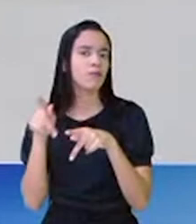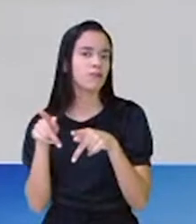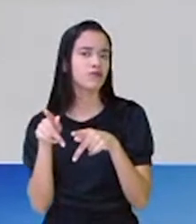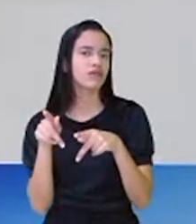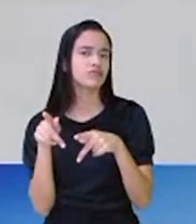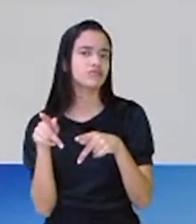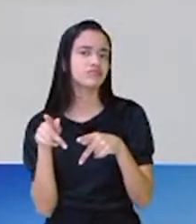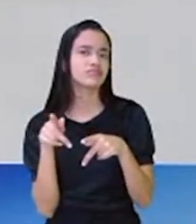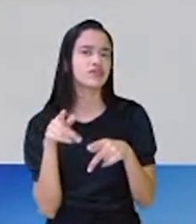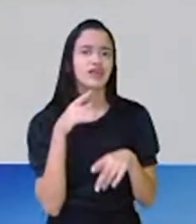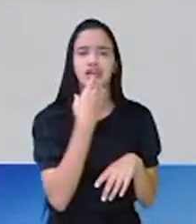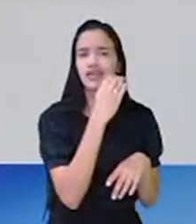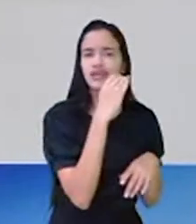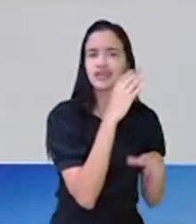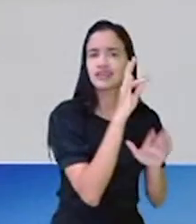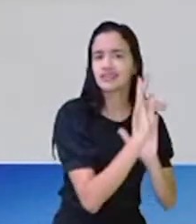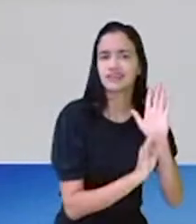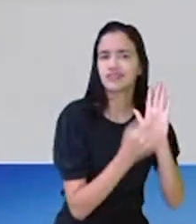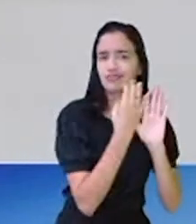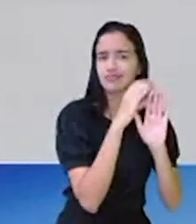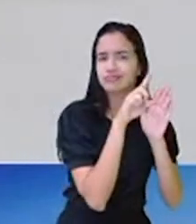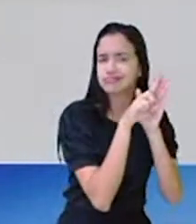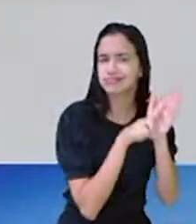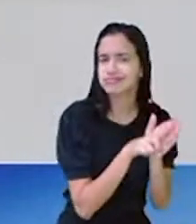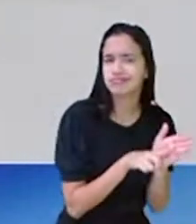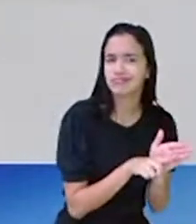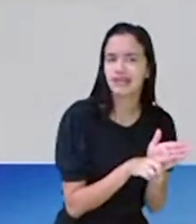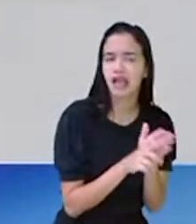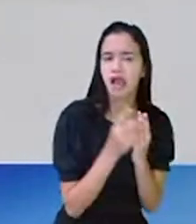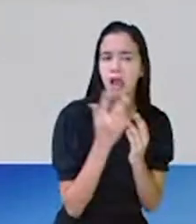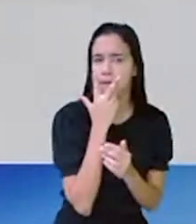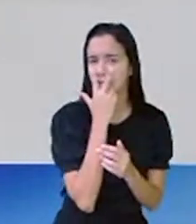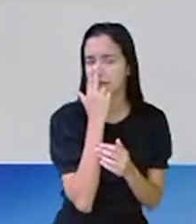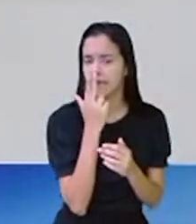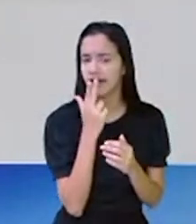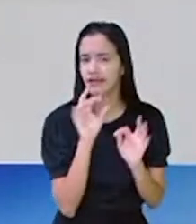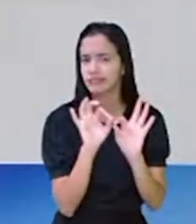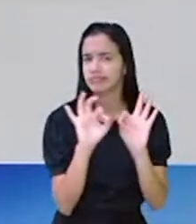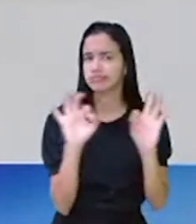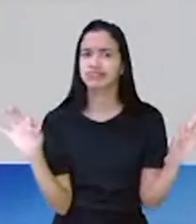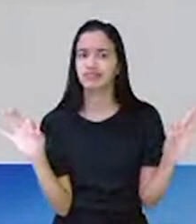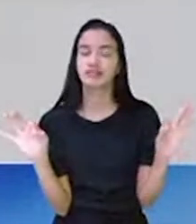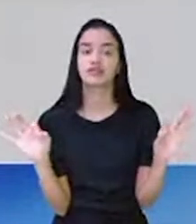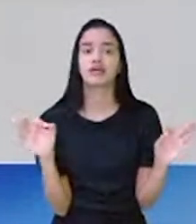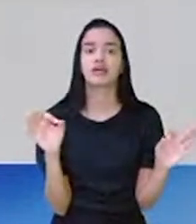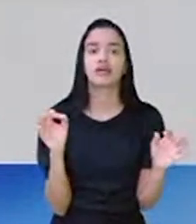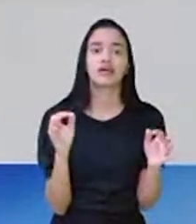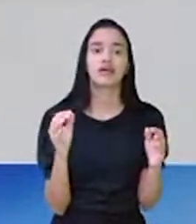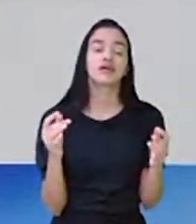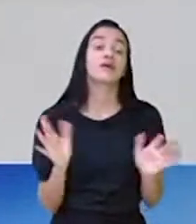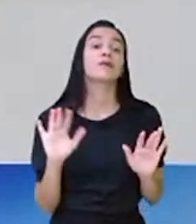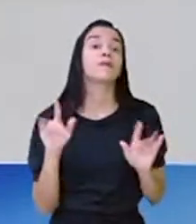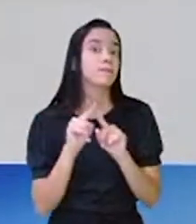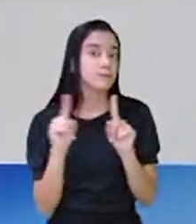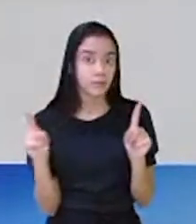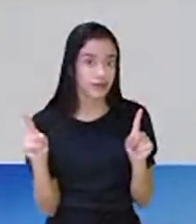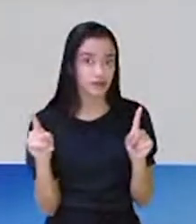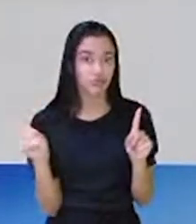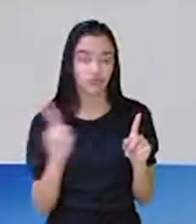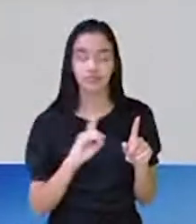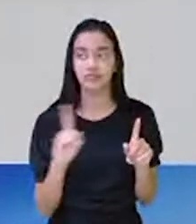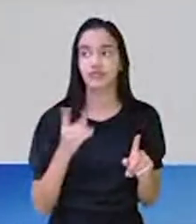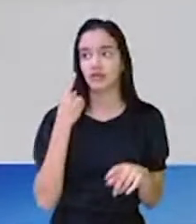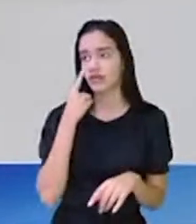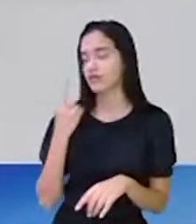Ditado popular, texto de divulgação científica, parece uma coisa tão distante uma da outra, não é? Mas não é não, viu? Veja bem.